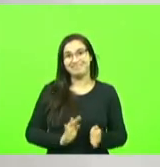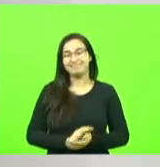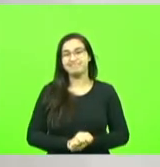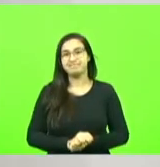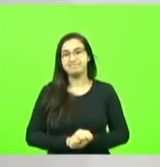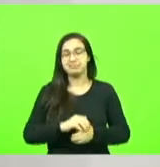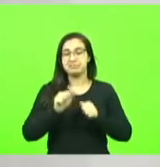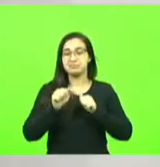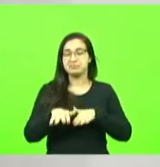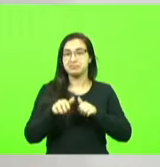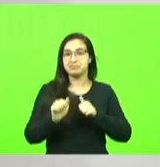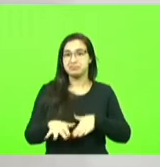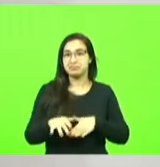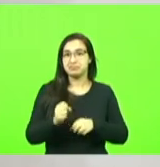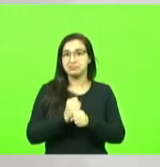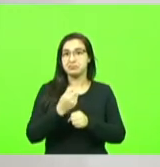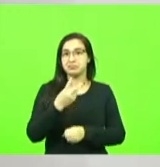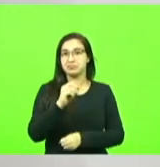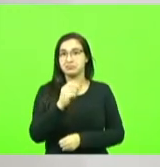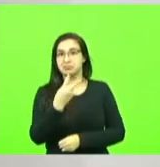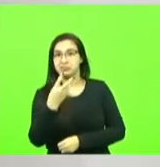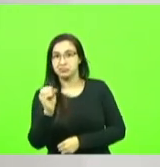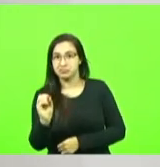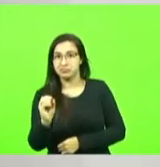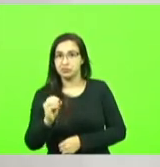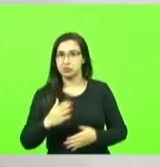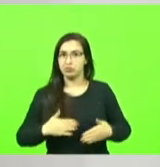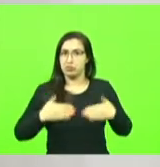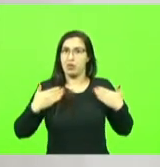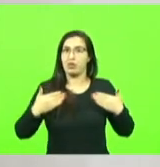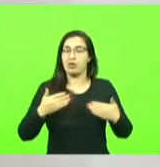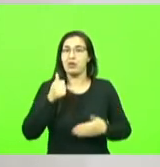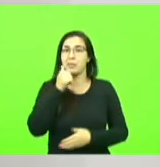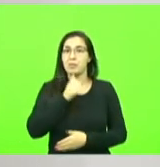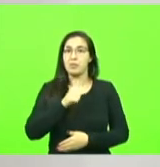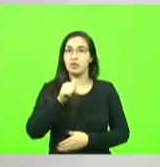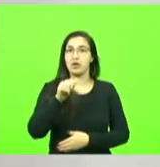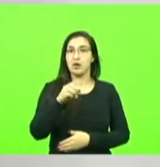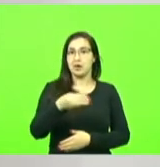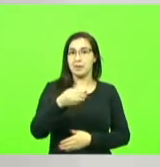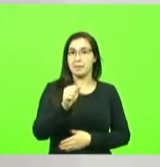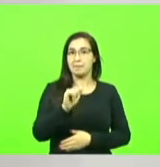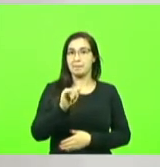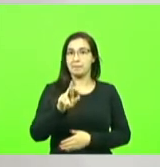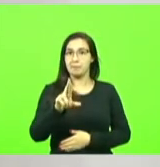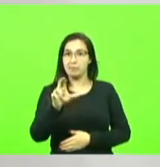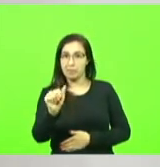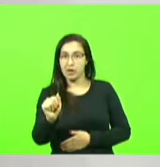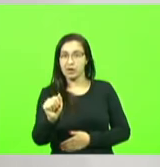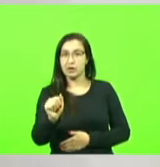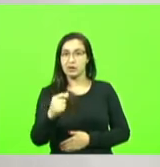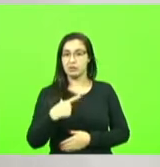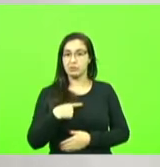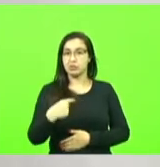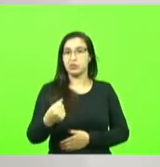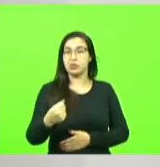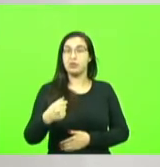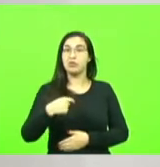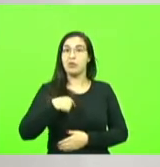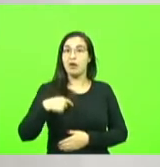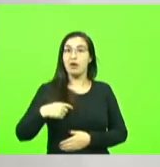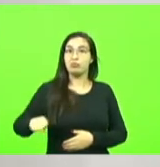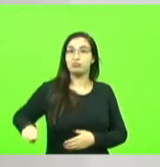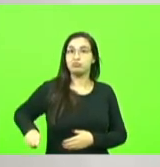fui surpreendido ao ser nomeado pela doutora Mayra Pinheiro o embaixador mirim do ministério da saúde